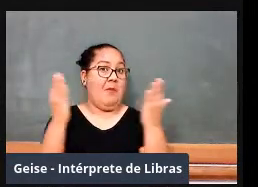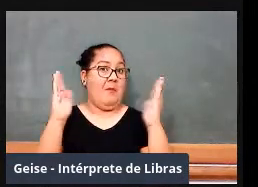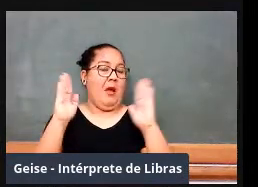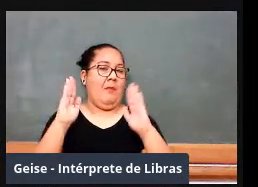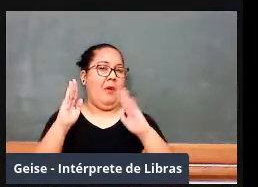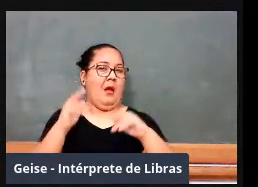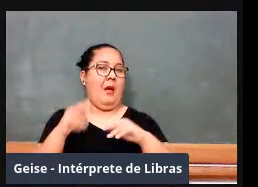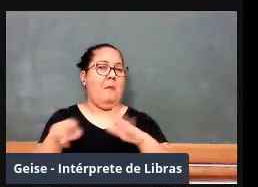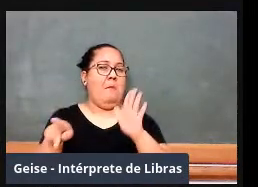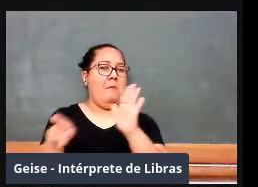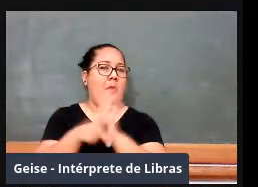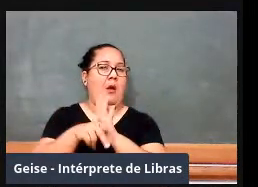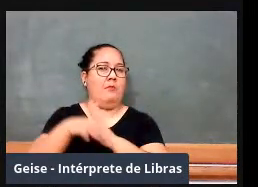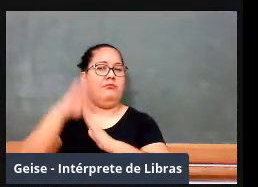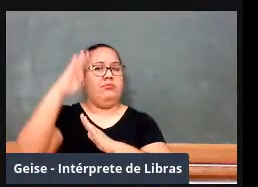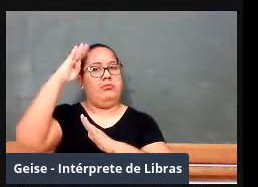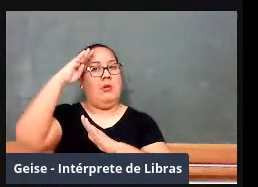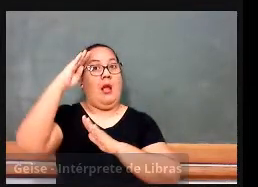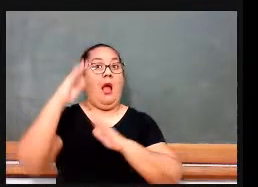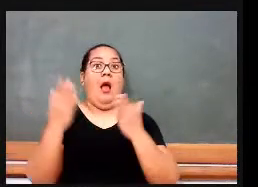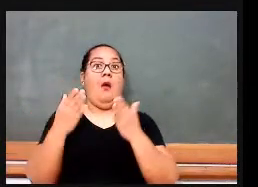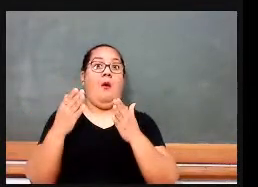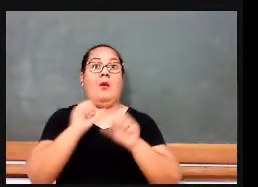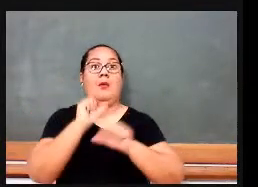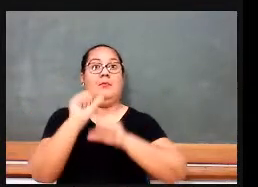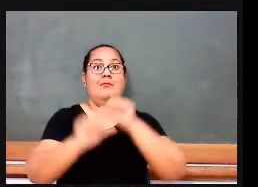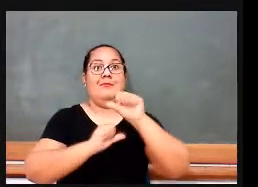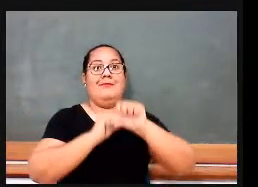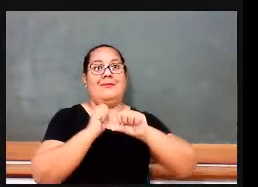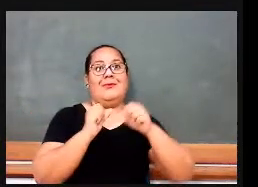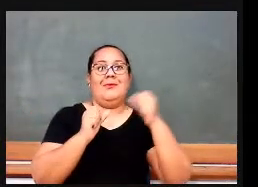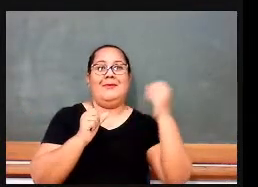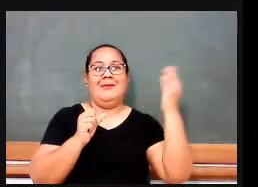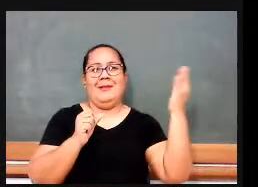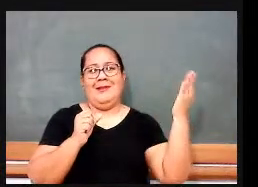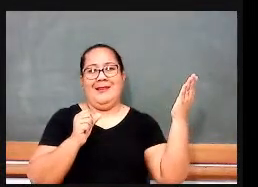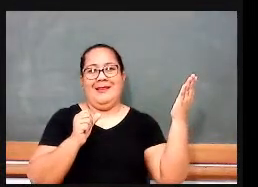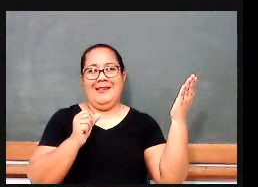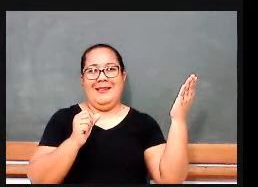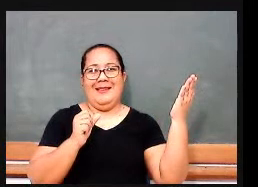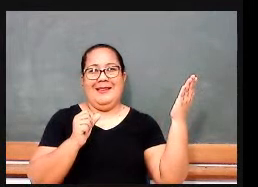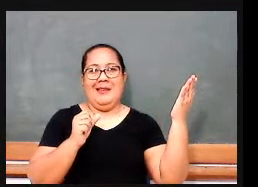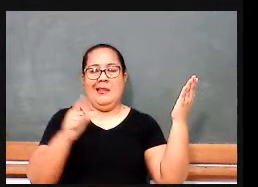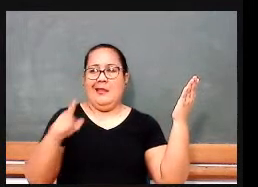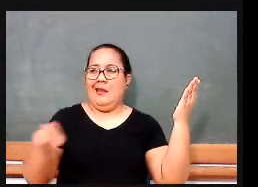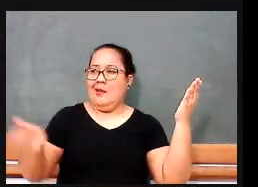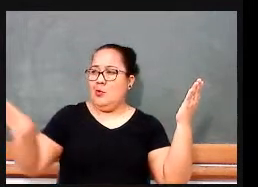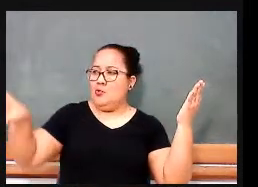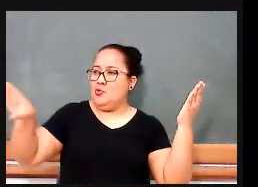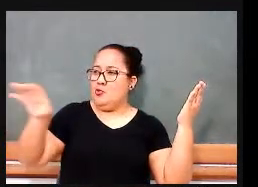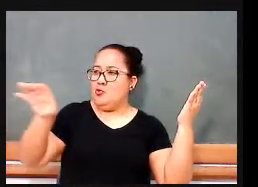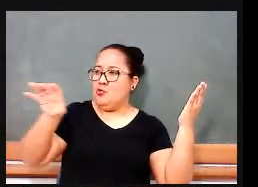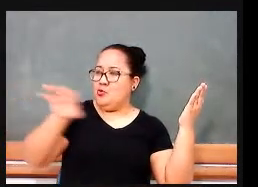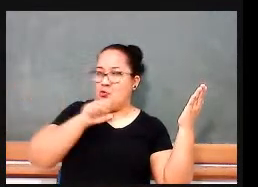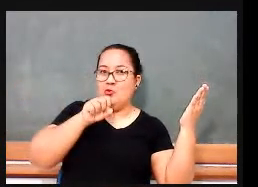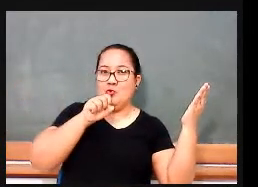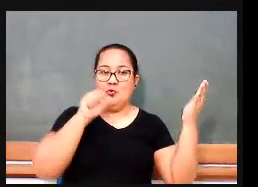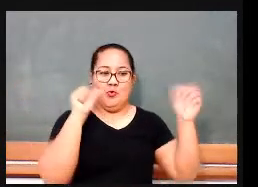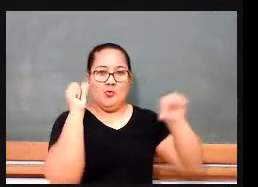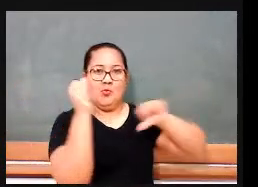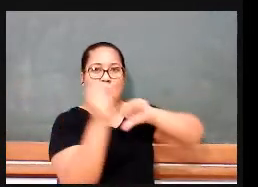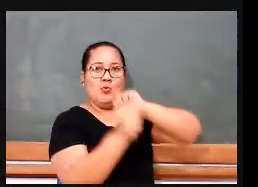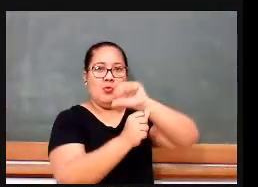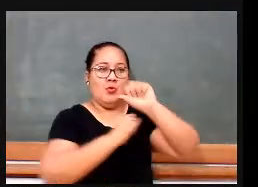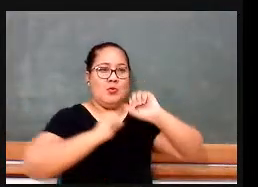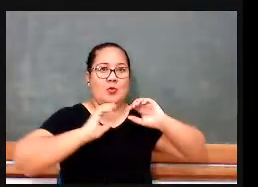fazendo a sepsia, limpando tudo aquilo que era aplicação, mas pensando na geometria propriamente dita. Um dos